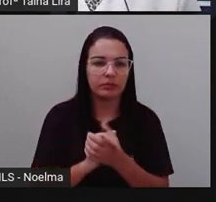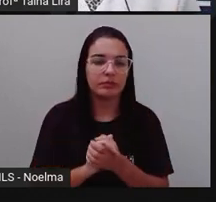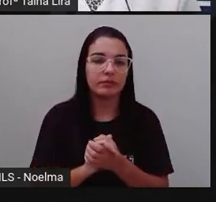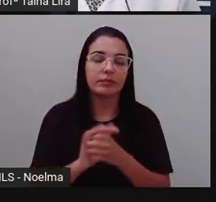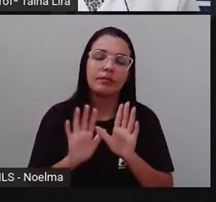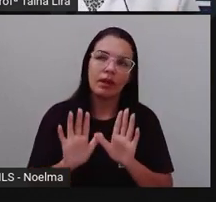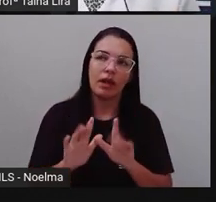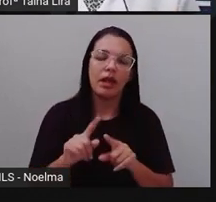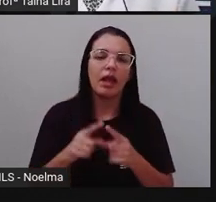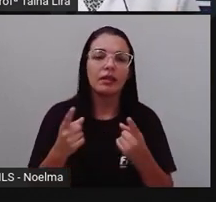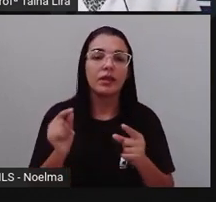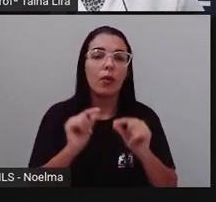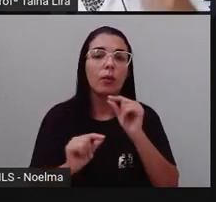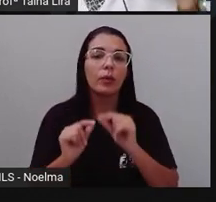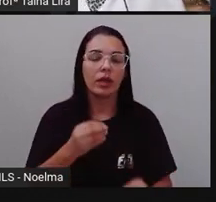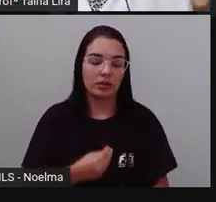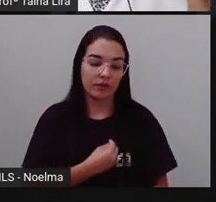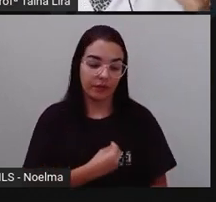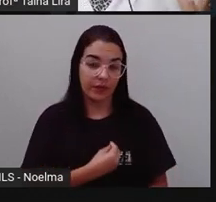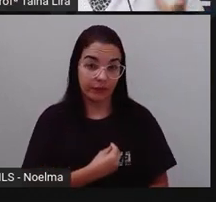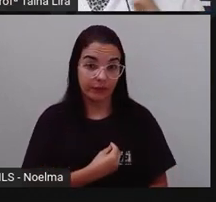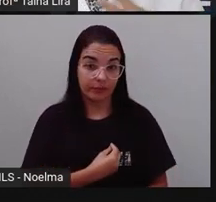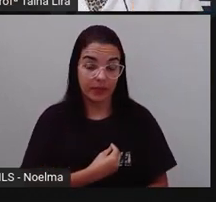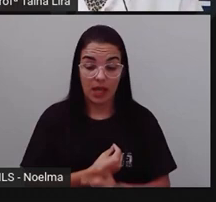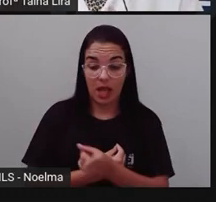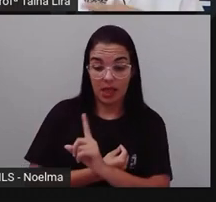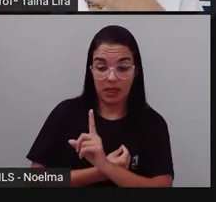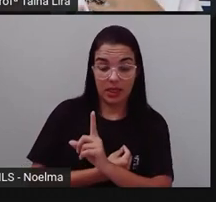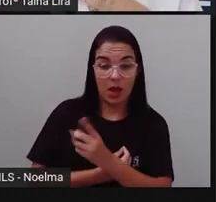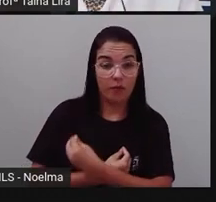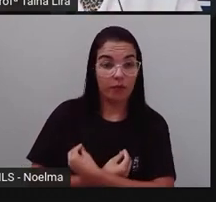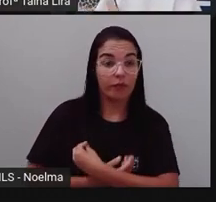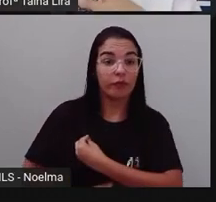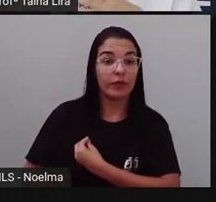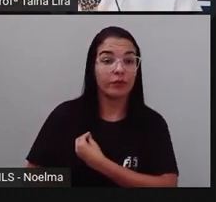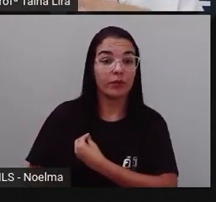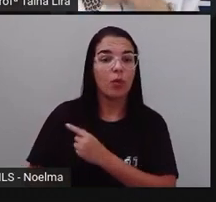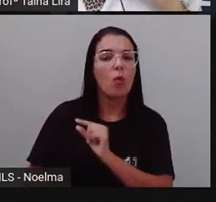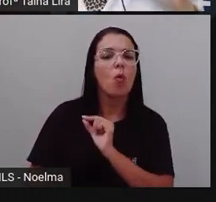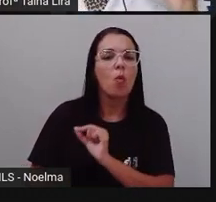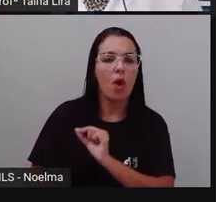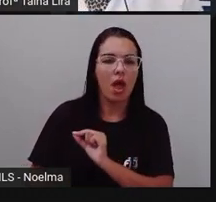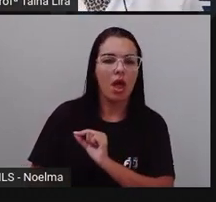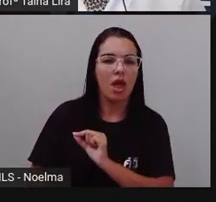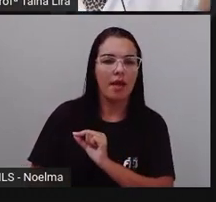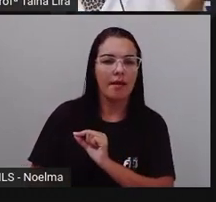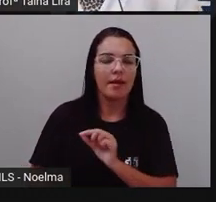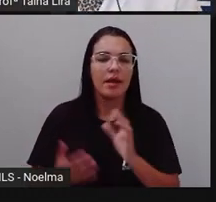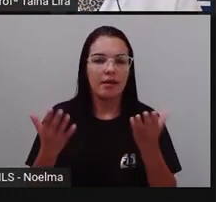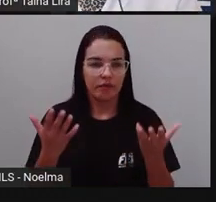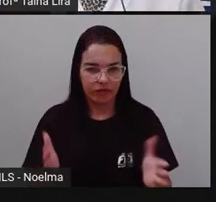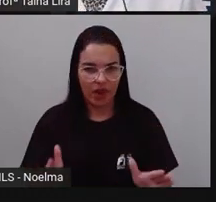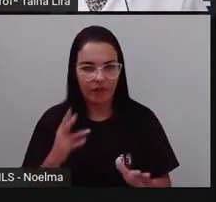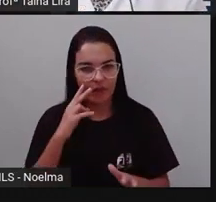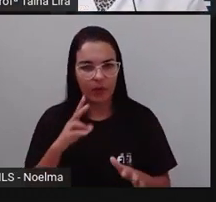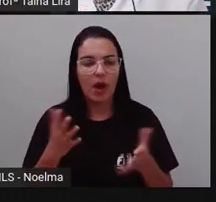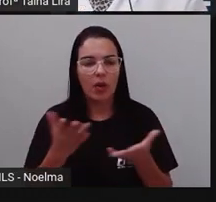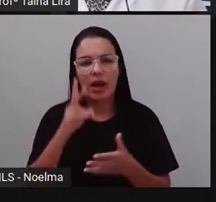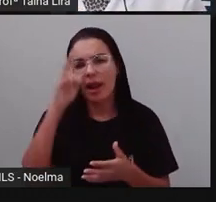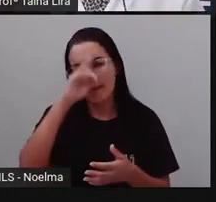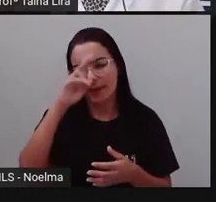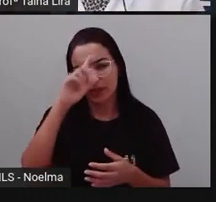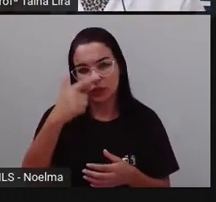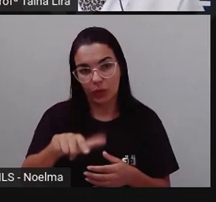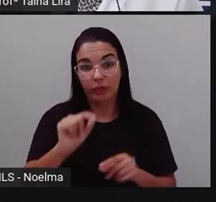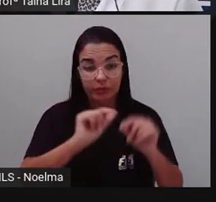o que que são os seres vivos e os elementos não vivos? Nós já vimos, mas eu agora não me lembro, então vamos lá. Os